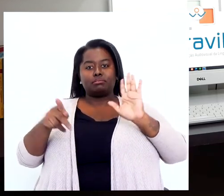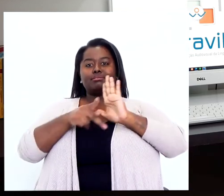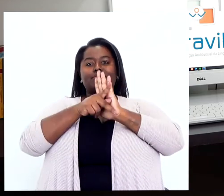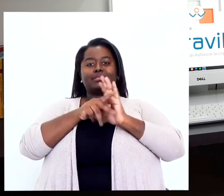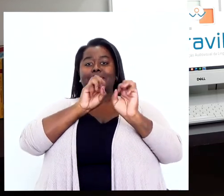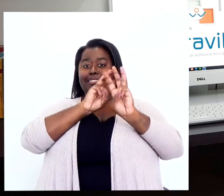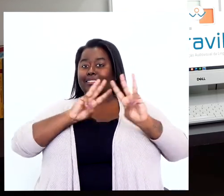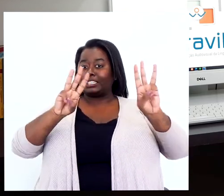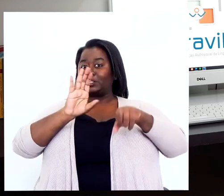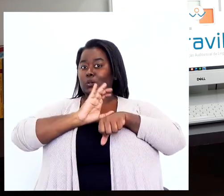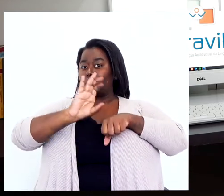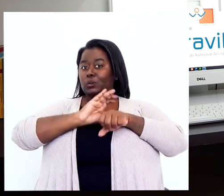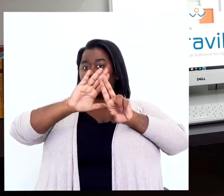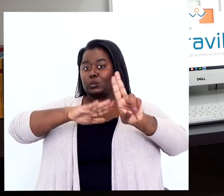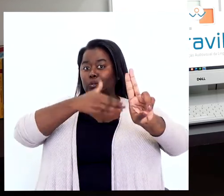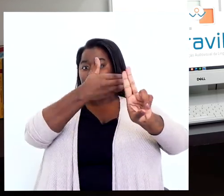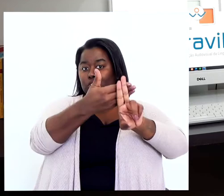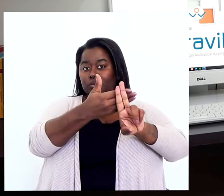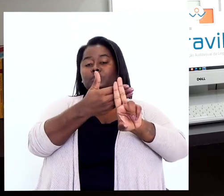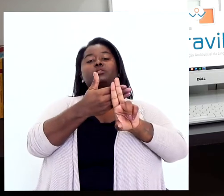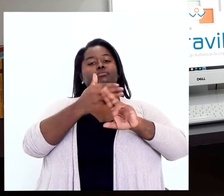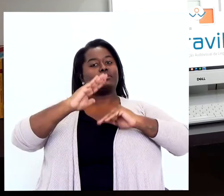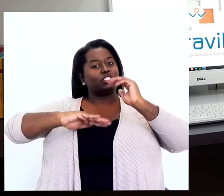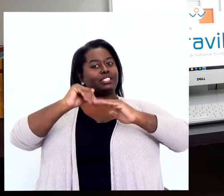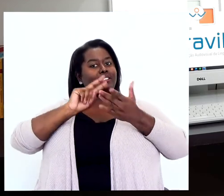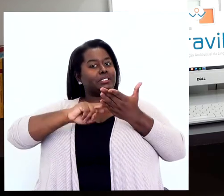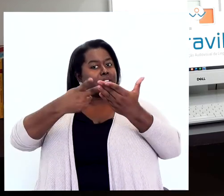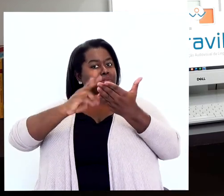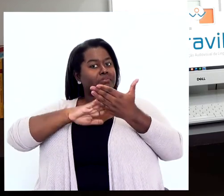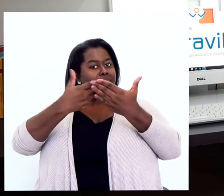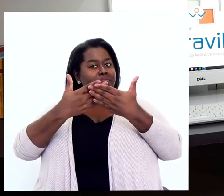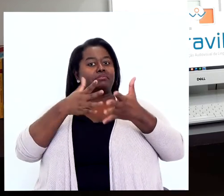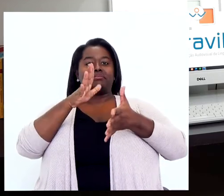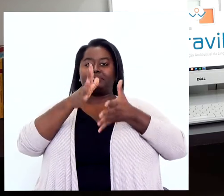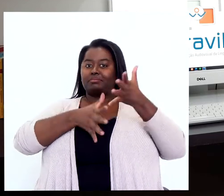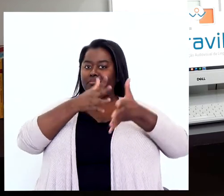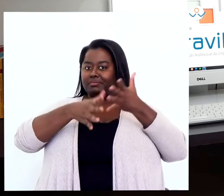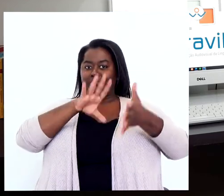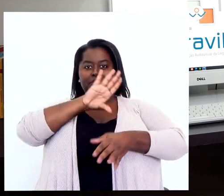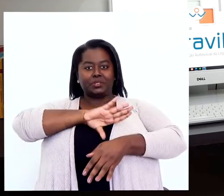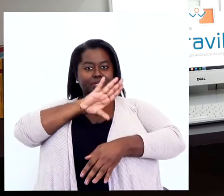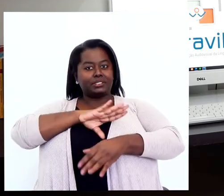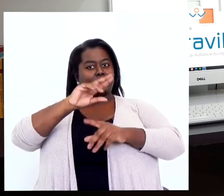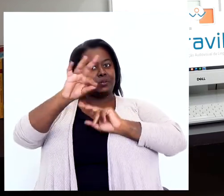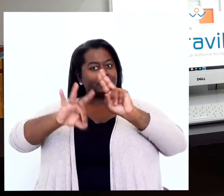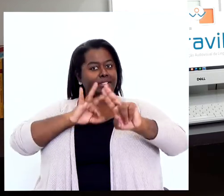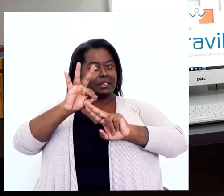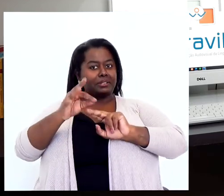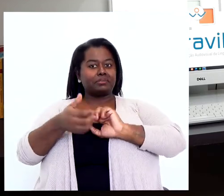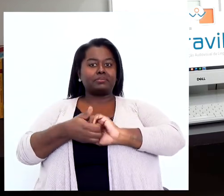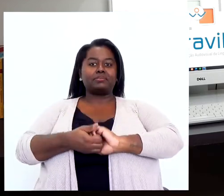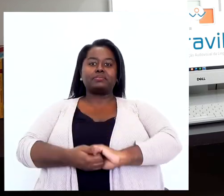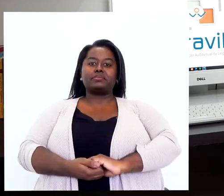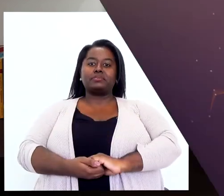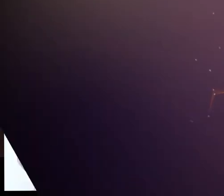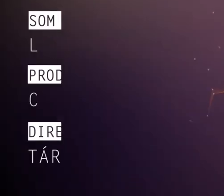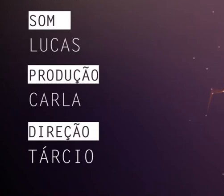ligado ao site do curso TUSP, Bacharelado de Tradução e Interpretação em Libras Portuguesas na UFSCar.